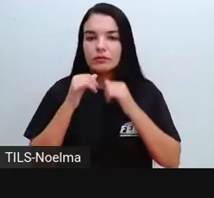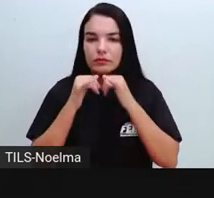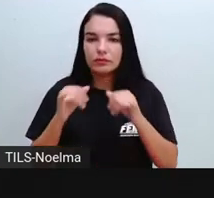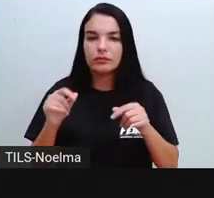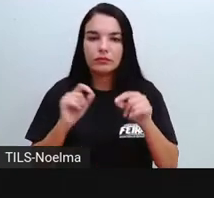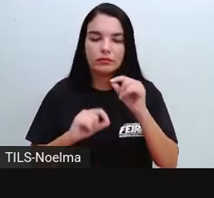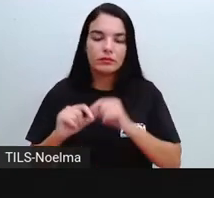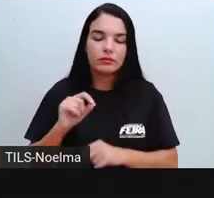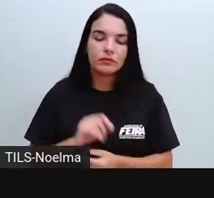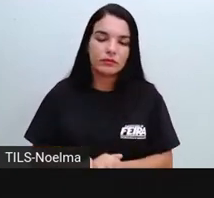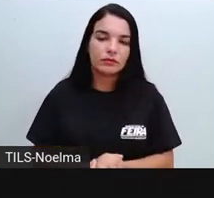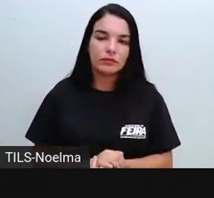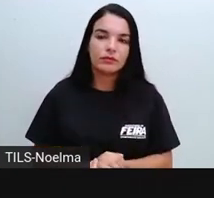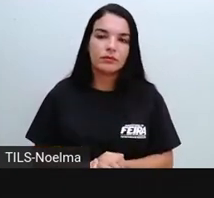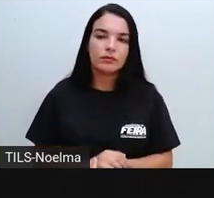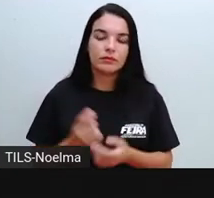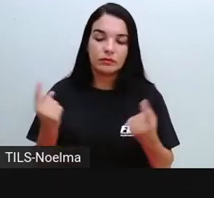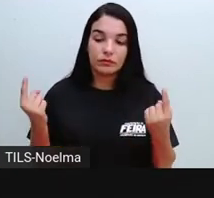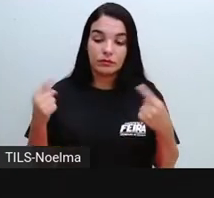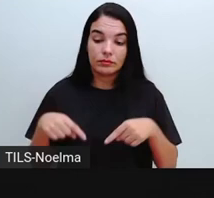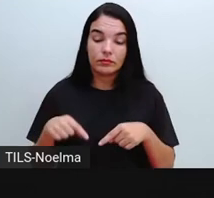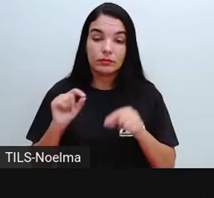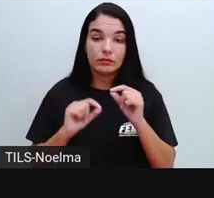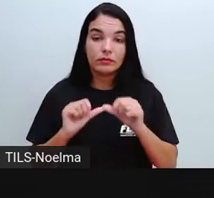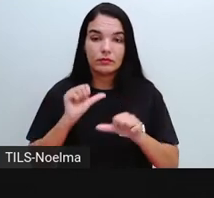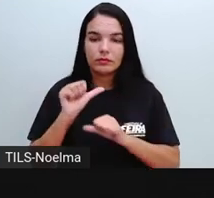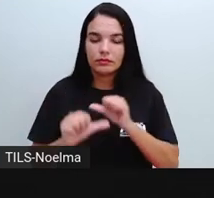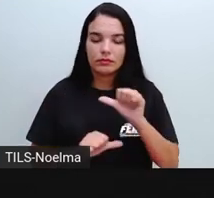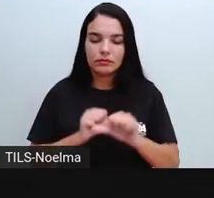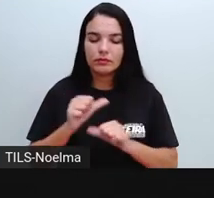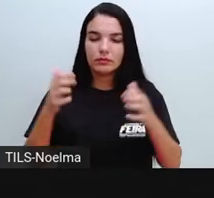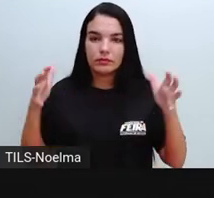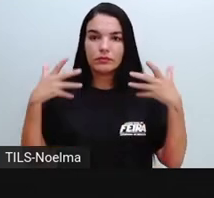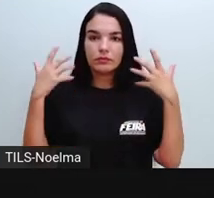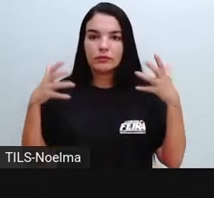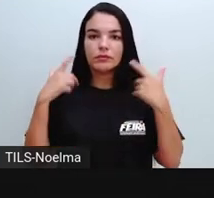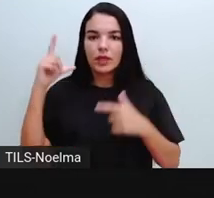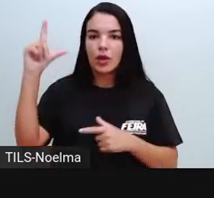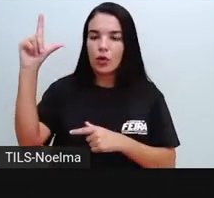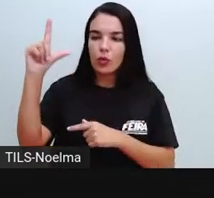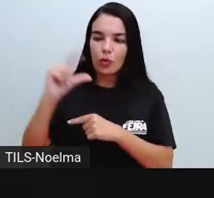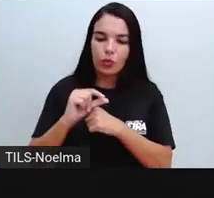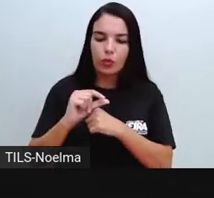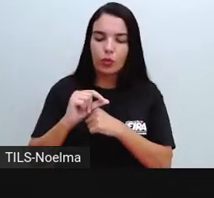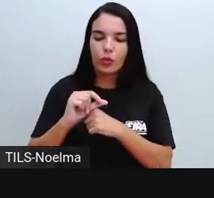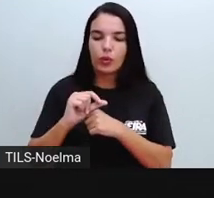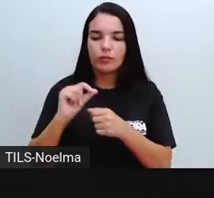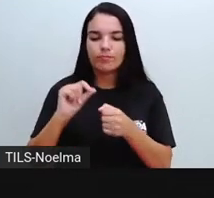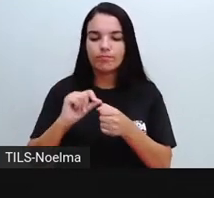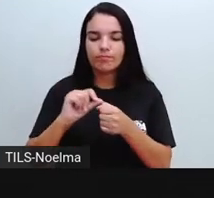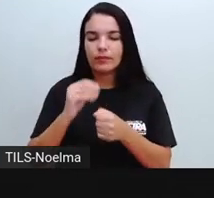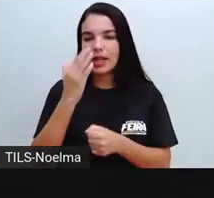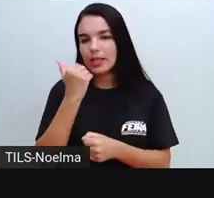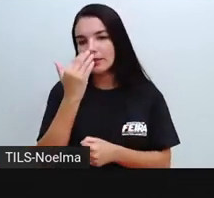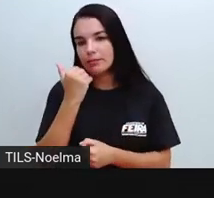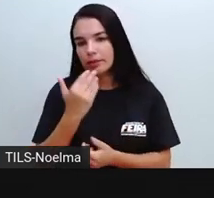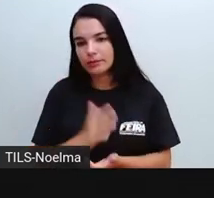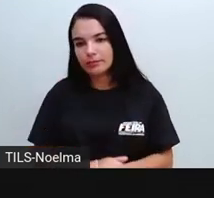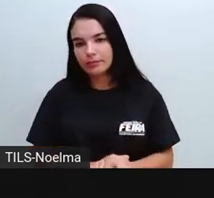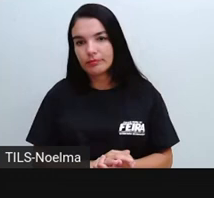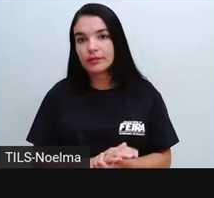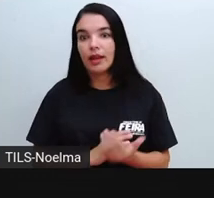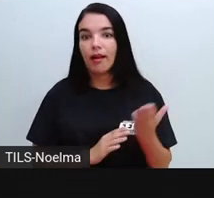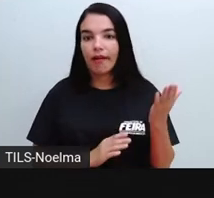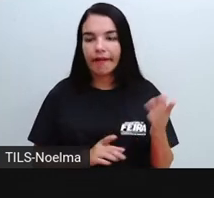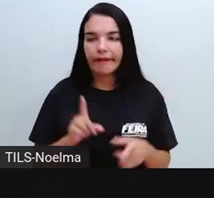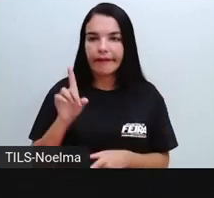trata justamente desses desafios. Mudanças do clima reduzem produção de alimentos. Olha só, outro fator